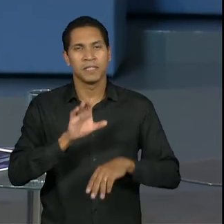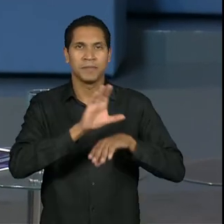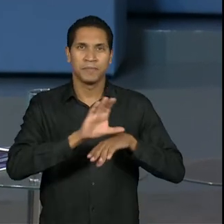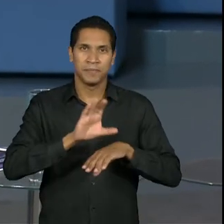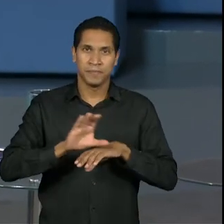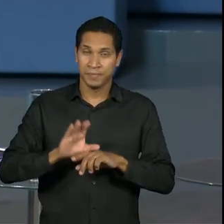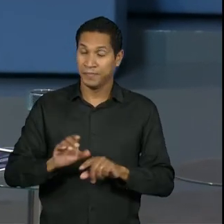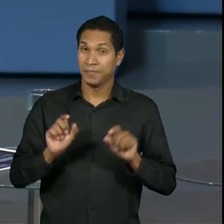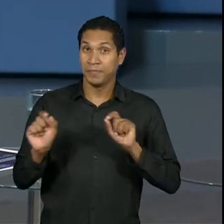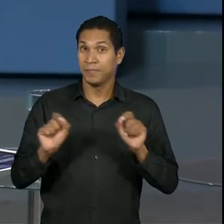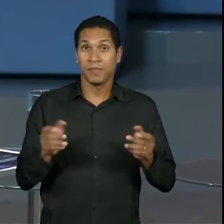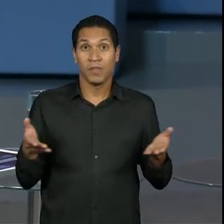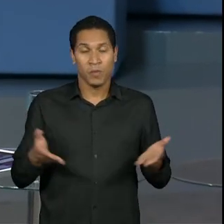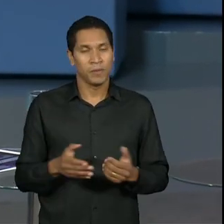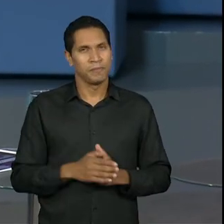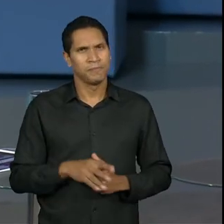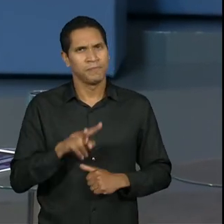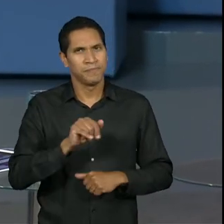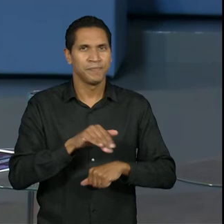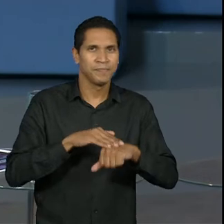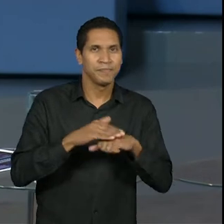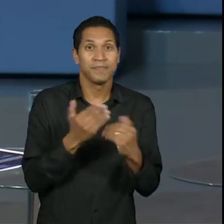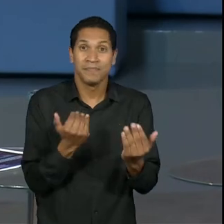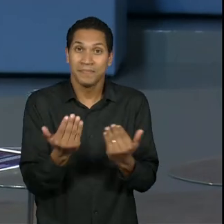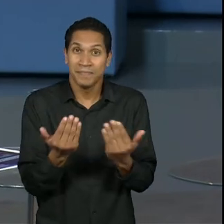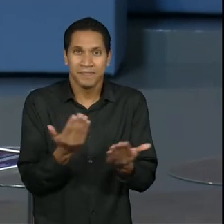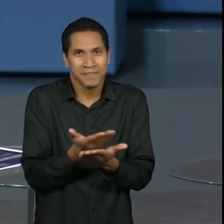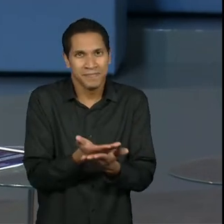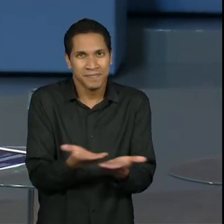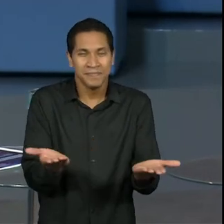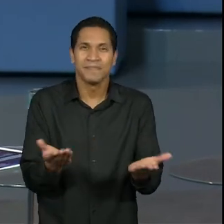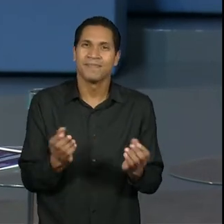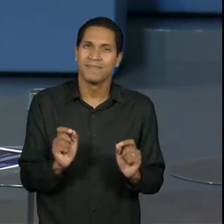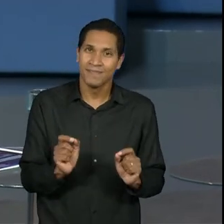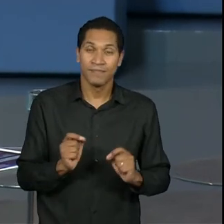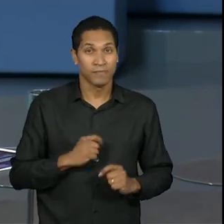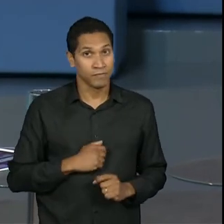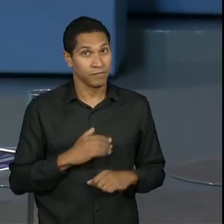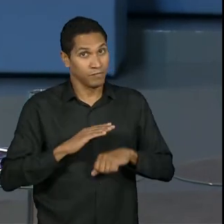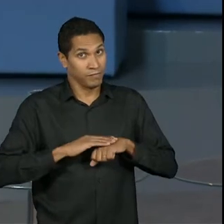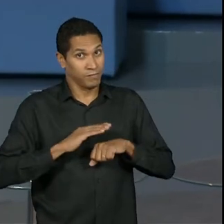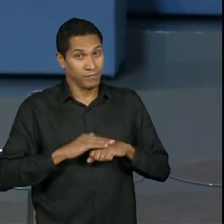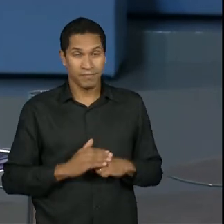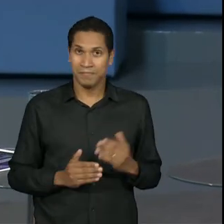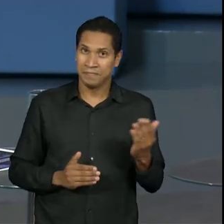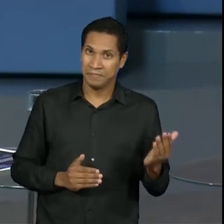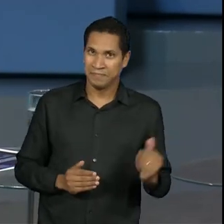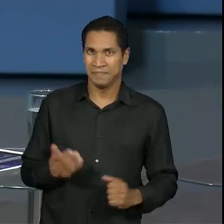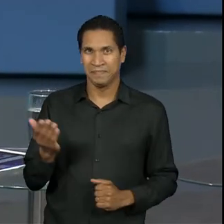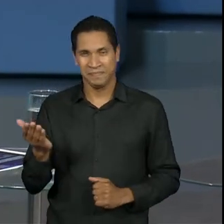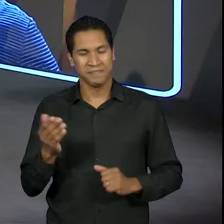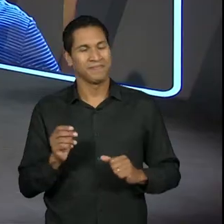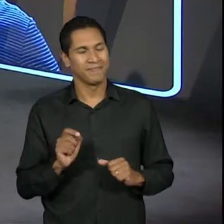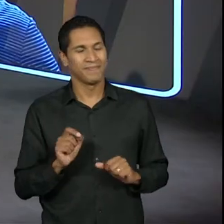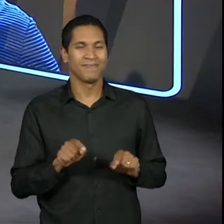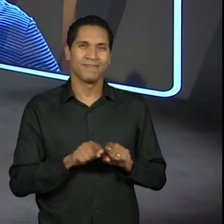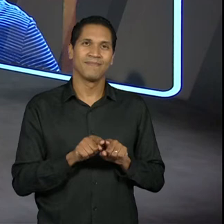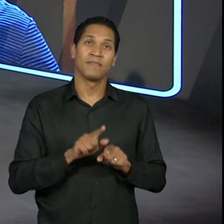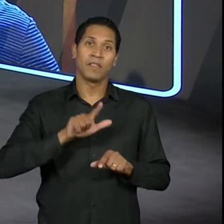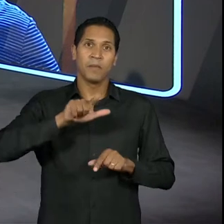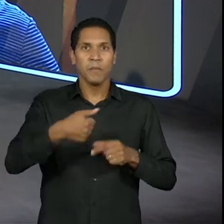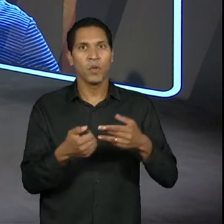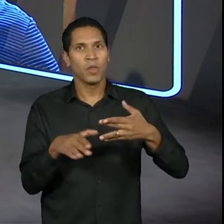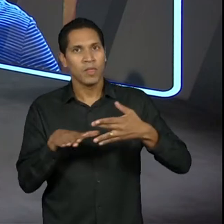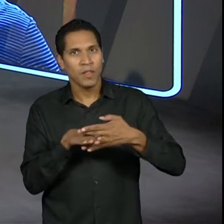Então, o que a gente vai fazer agora? A gente vai bater um papo com vocês, tá? Então, eu, a Maria Helena e o Roberto. E aí a gente vai fazer um breve